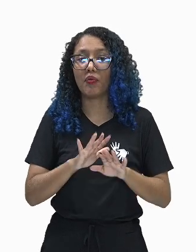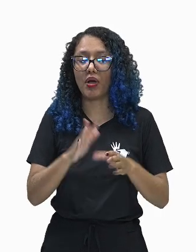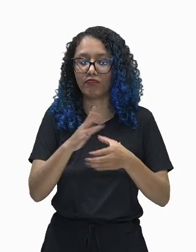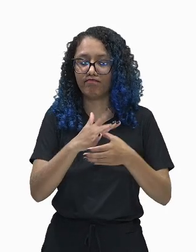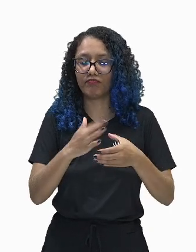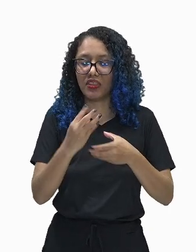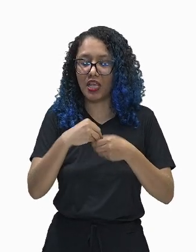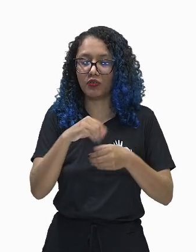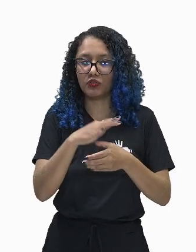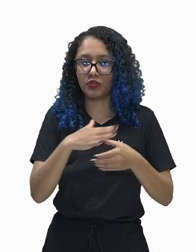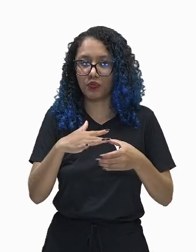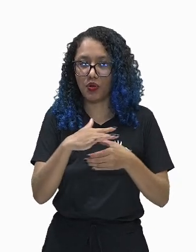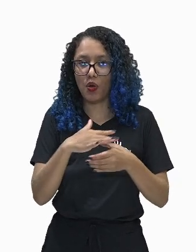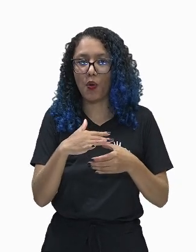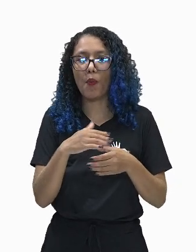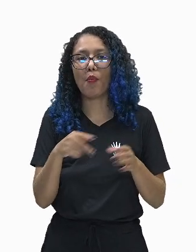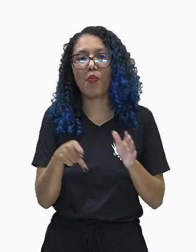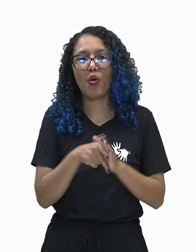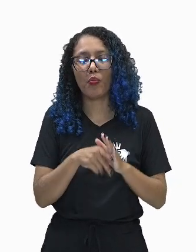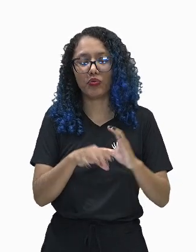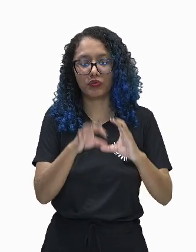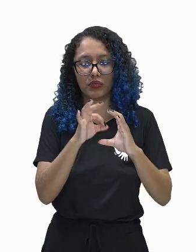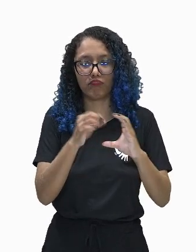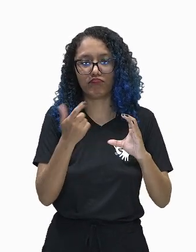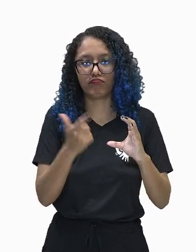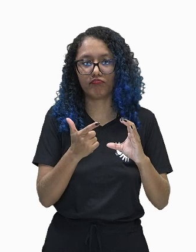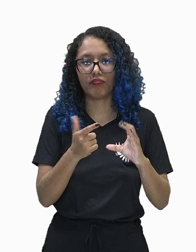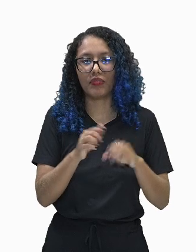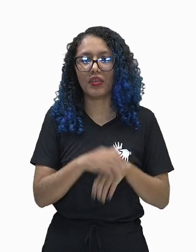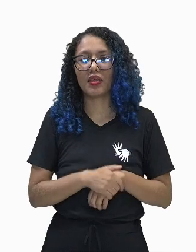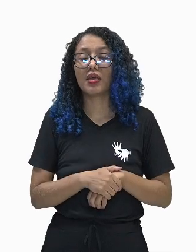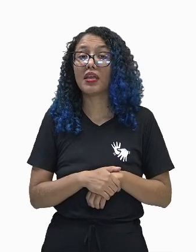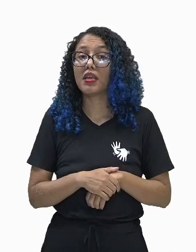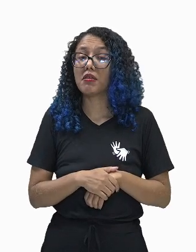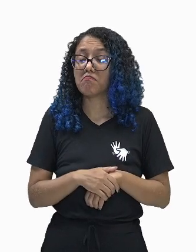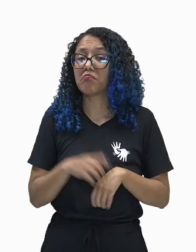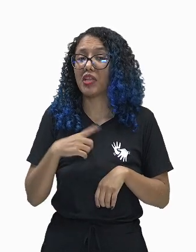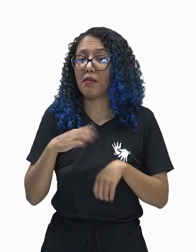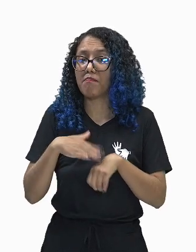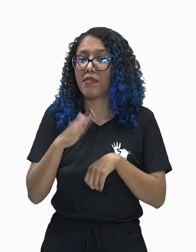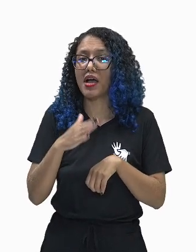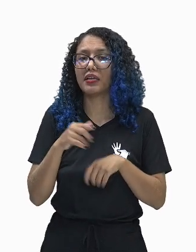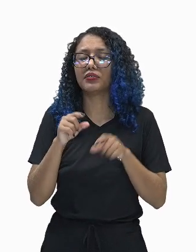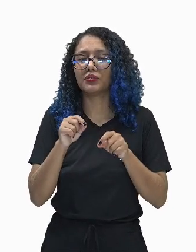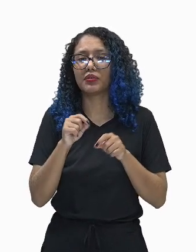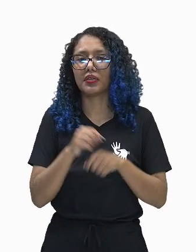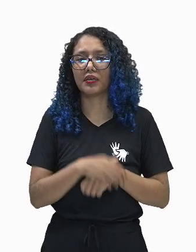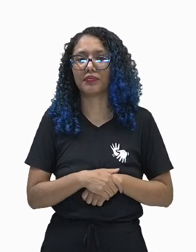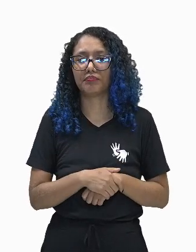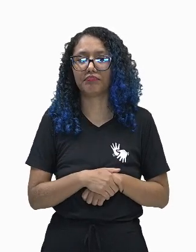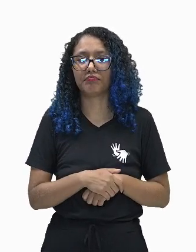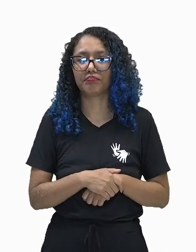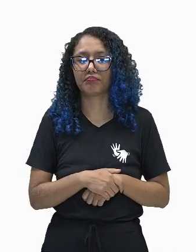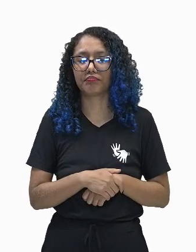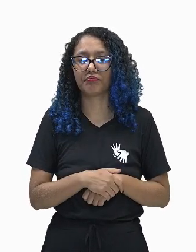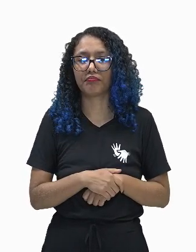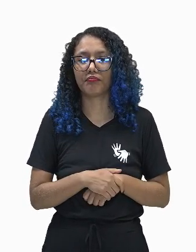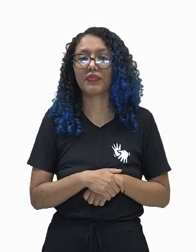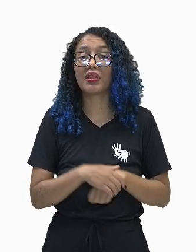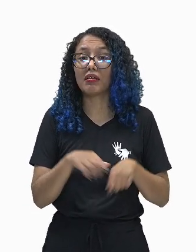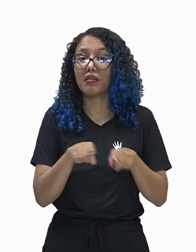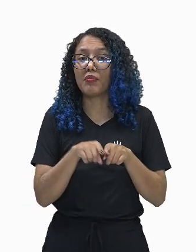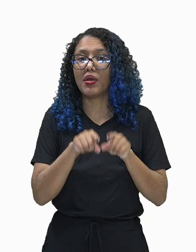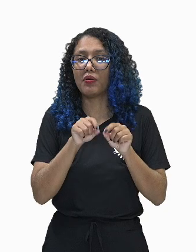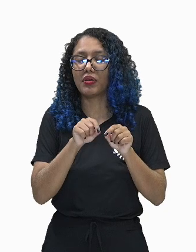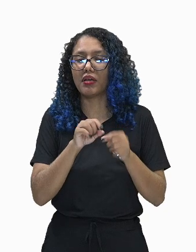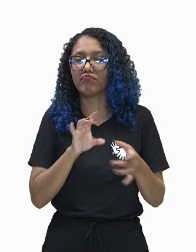citoplasma das células procariontes e em maior quantidade e também associados ao retículo endoplasmático,